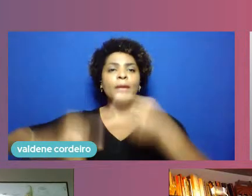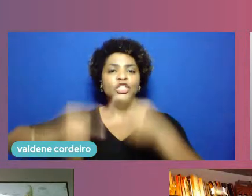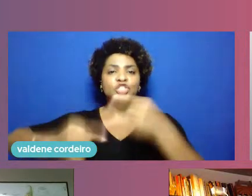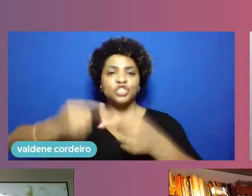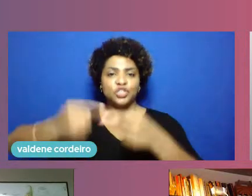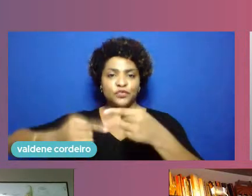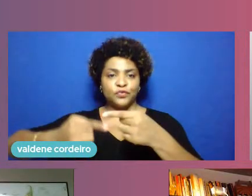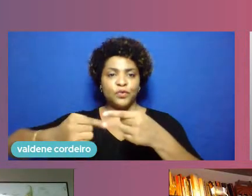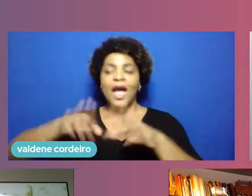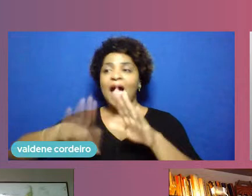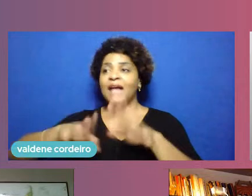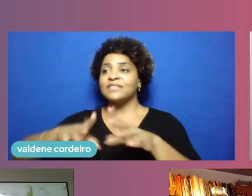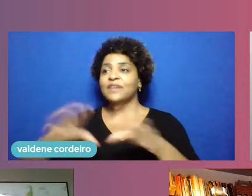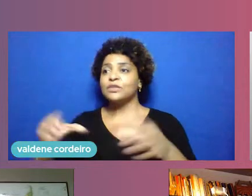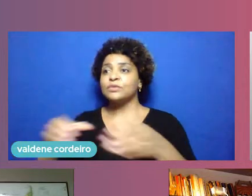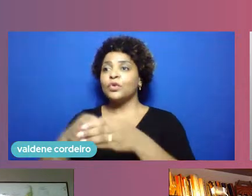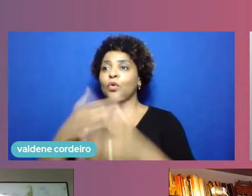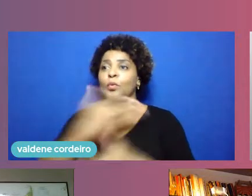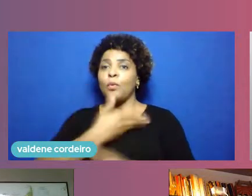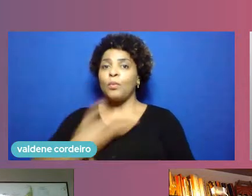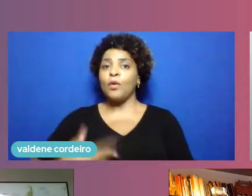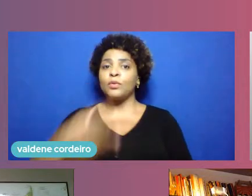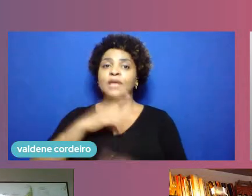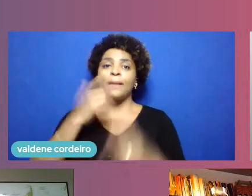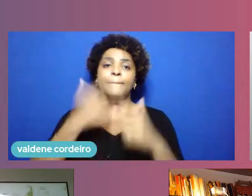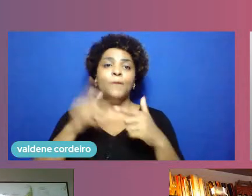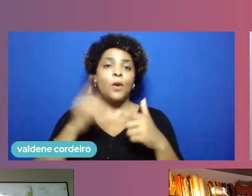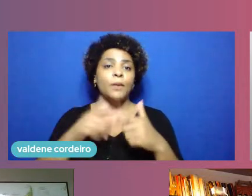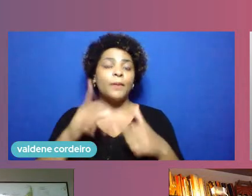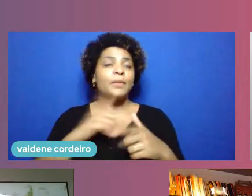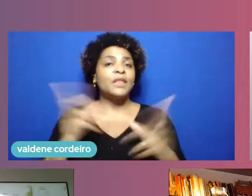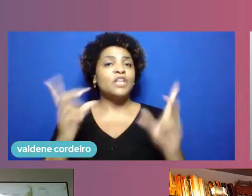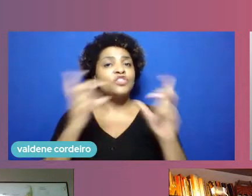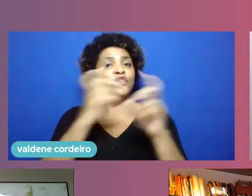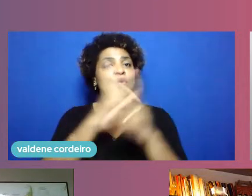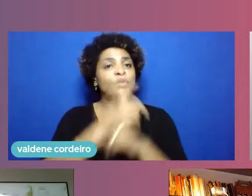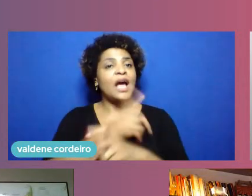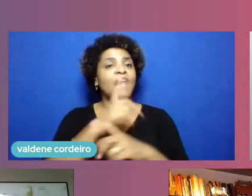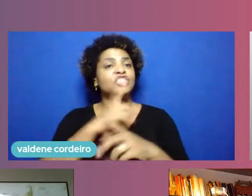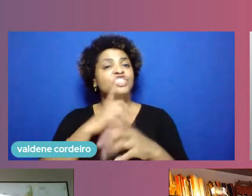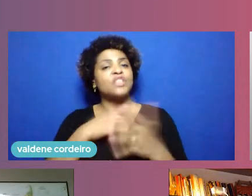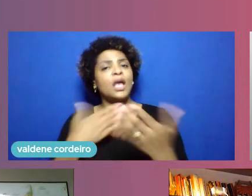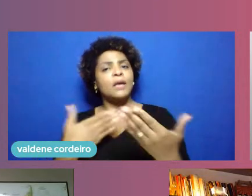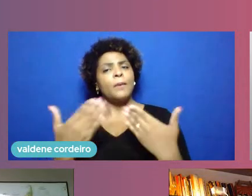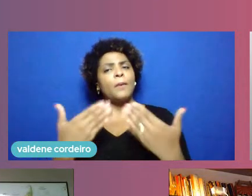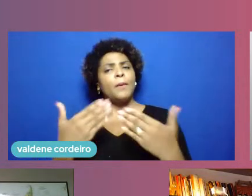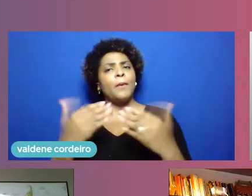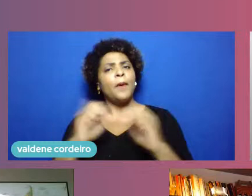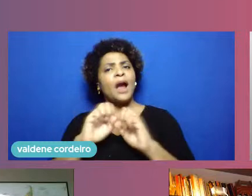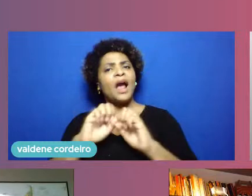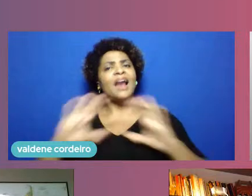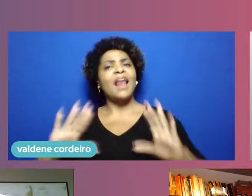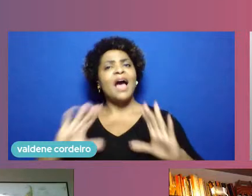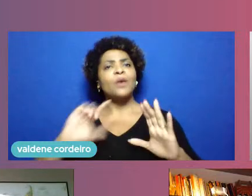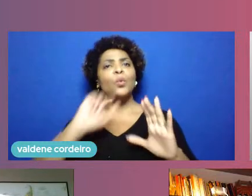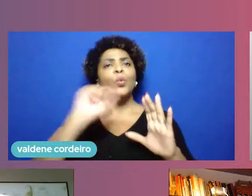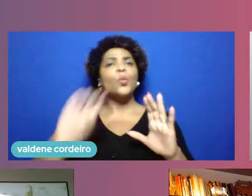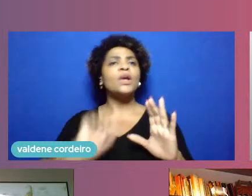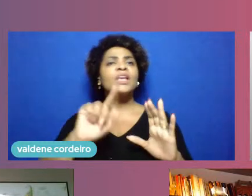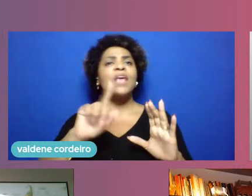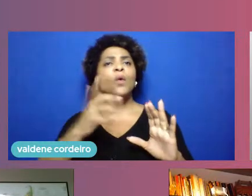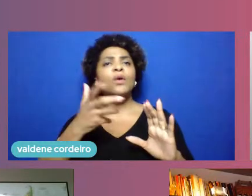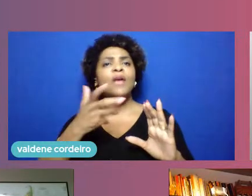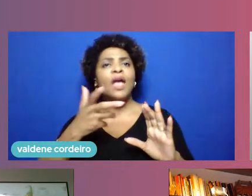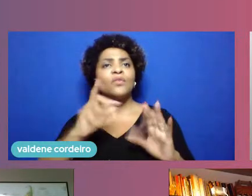problema e tem até dificuldade em estabelecer com clareza qual é o parâmetro do que ela quer contratar e a legislação nova bem mais